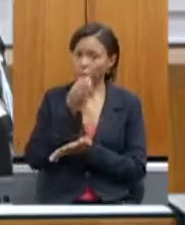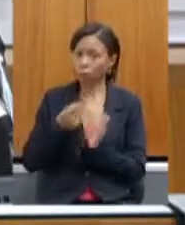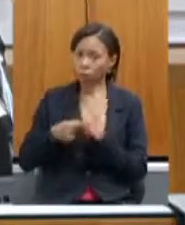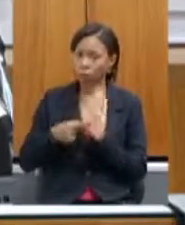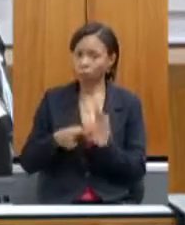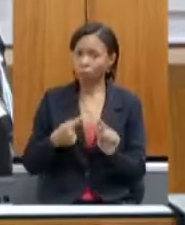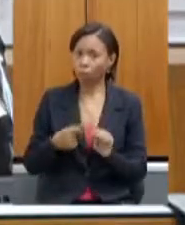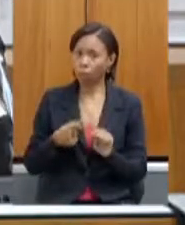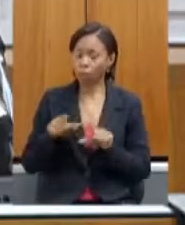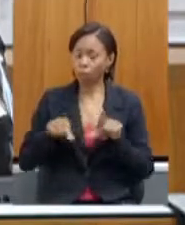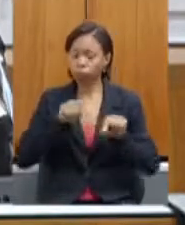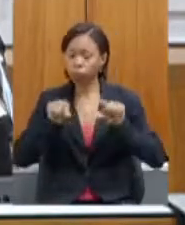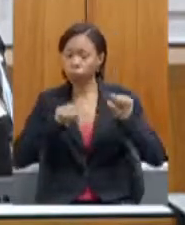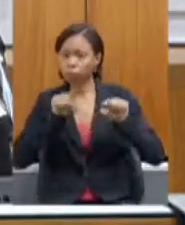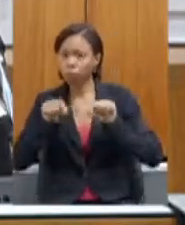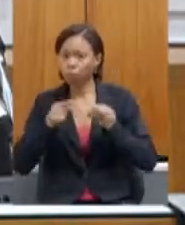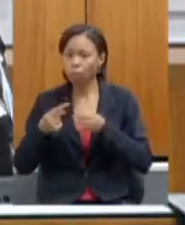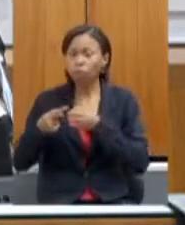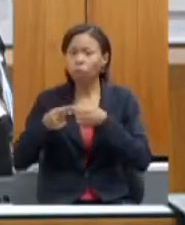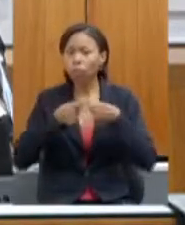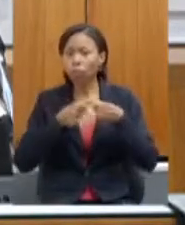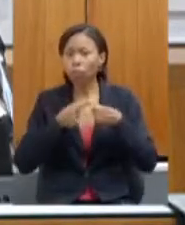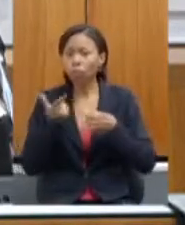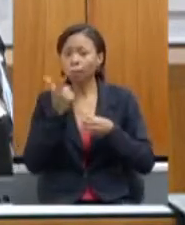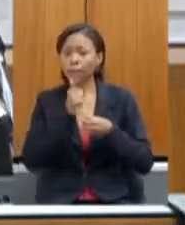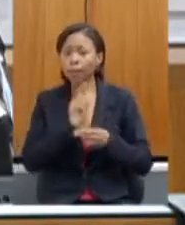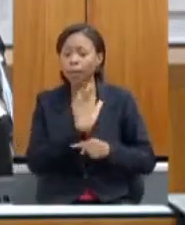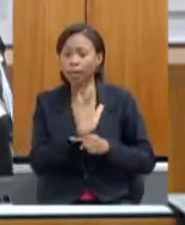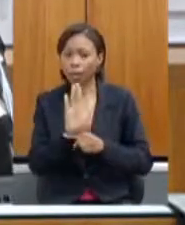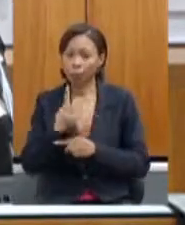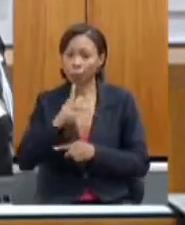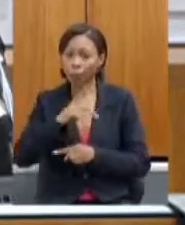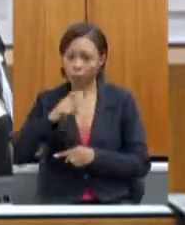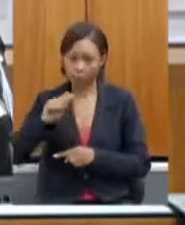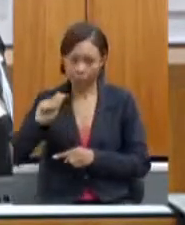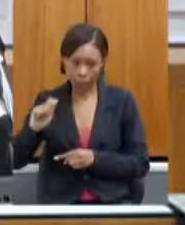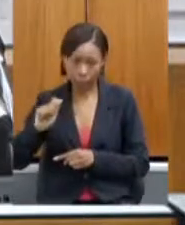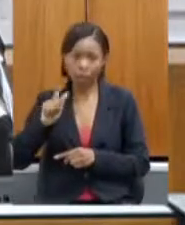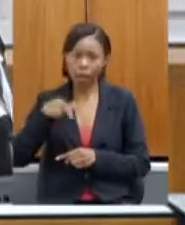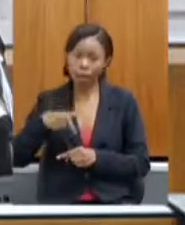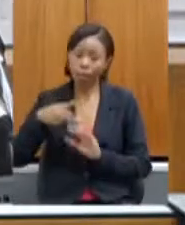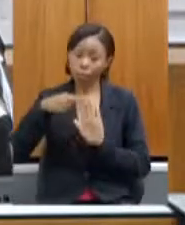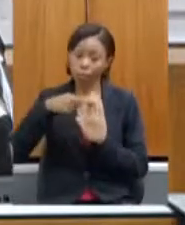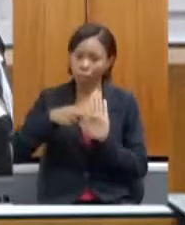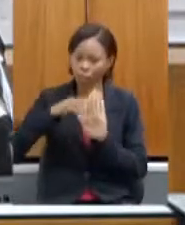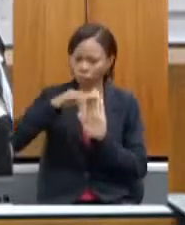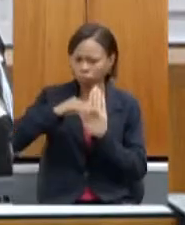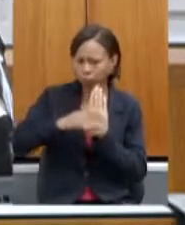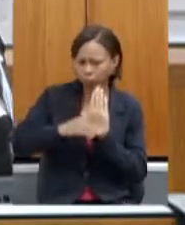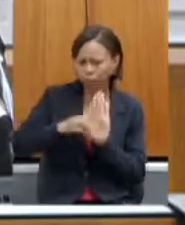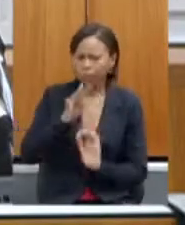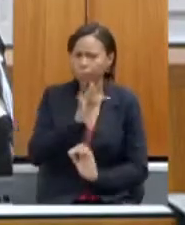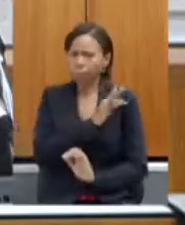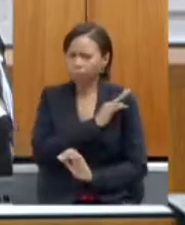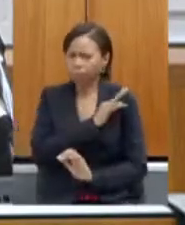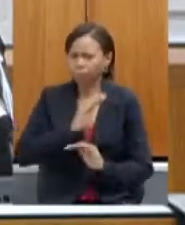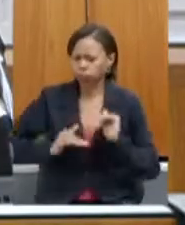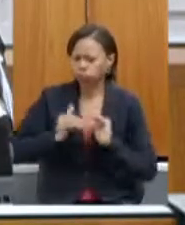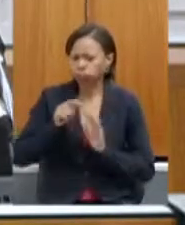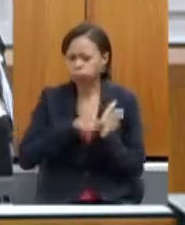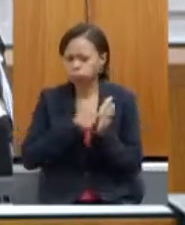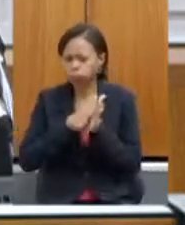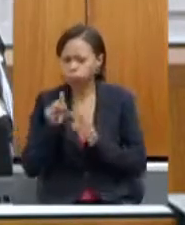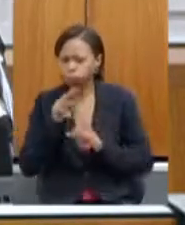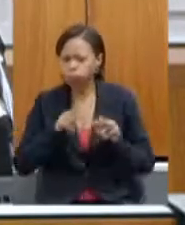critério da seleção desses municípios a serem contemplados pela PAA foram critérios técnicos e tudo isso foi levado ao